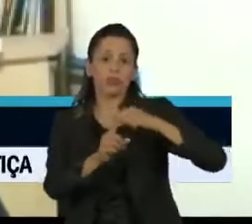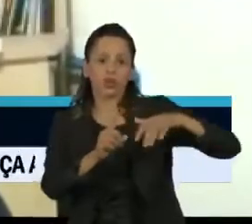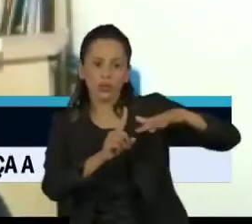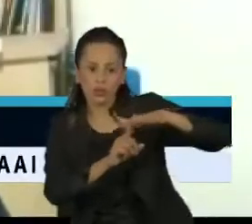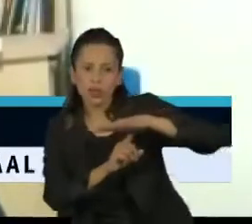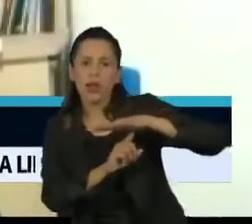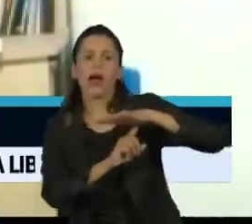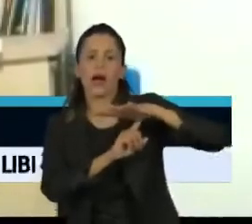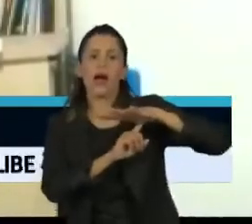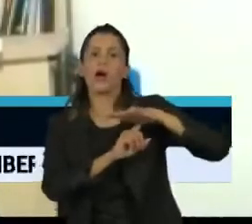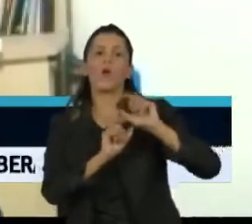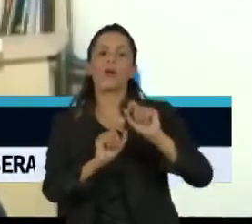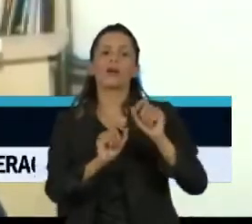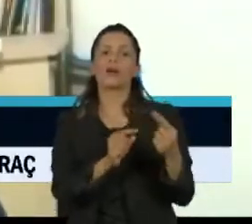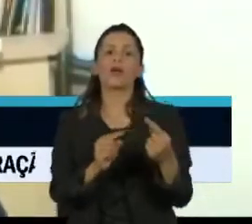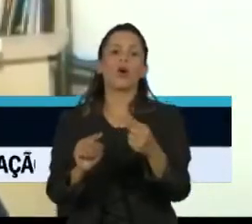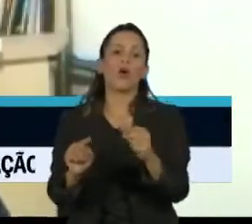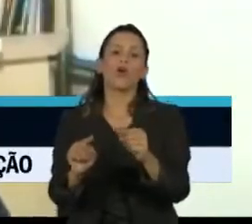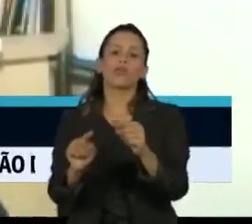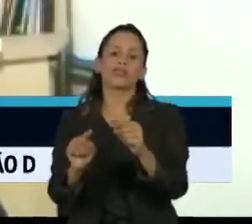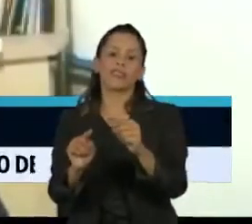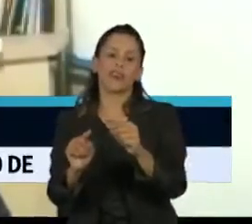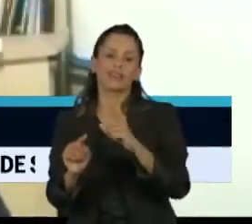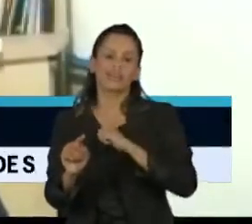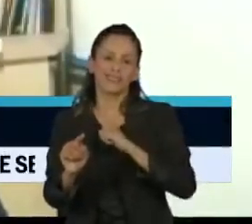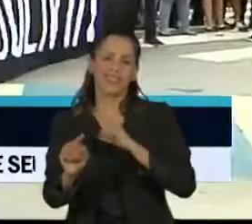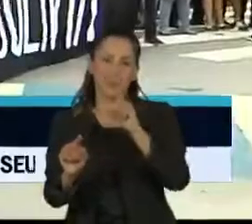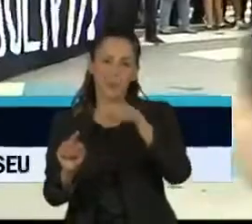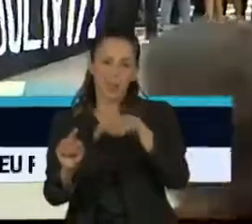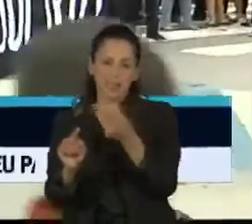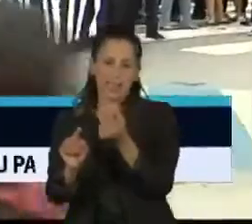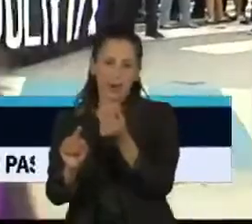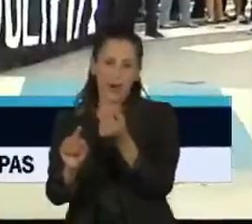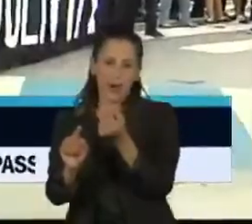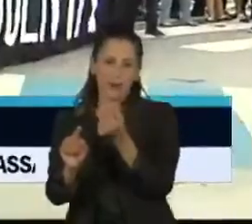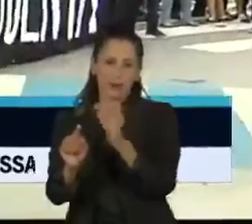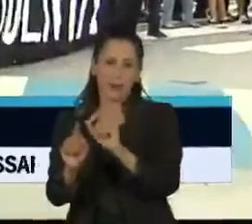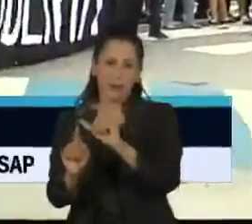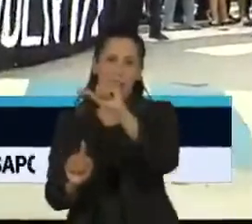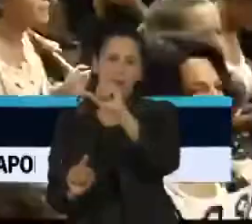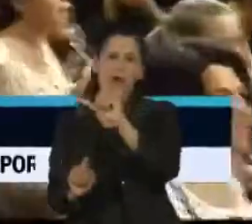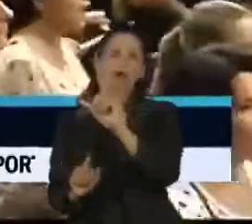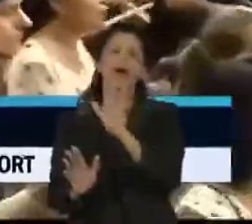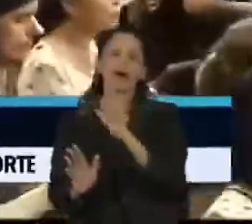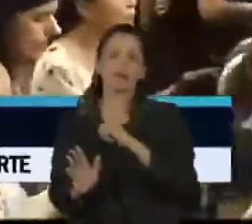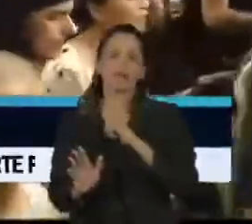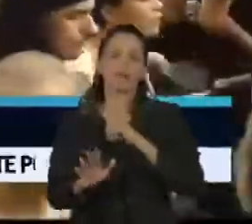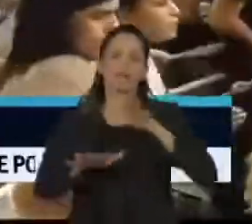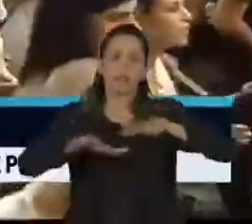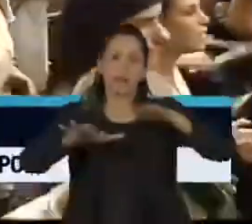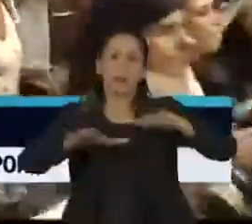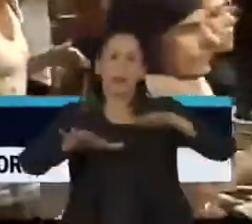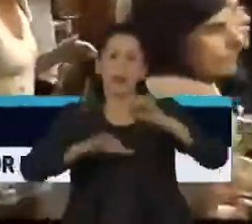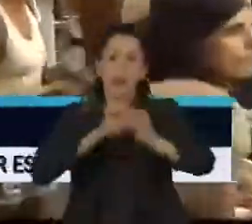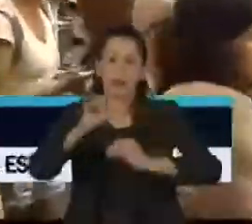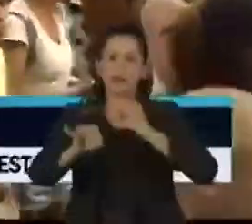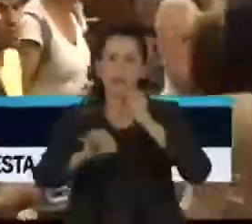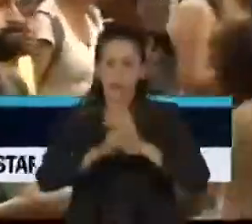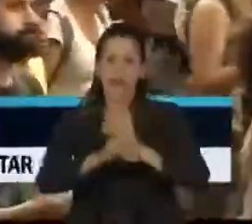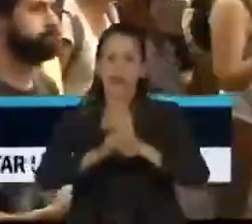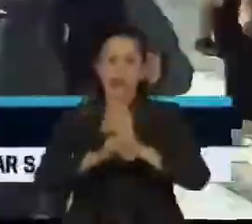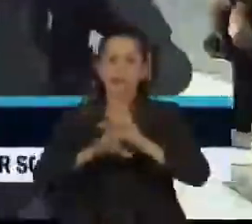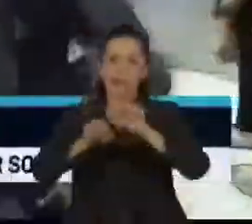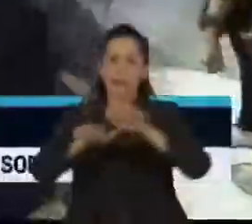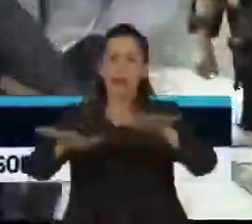contra o aumento da passagem de ônibus, mas a gente termina os movimentos de